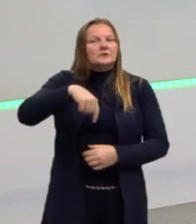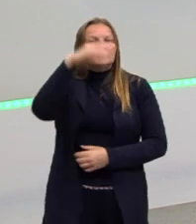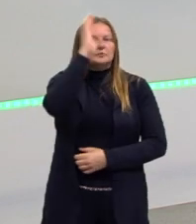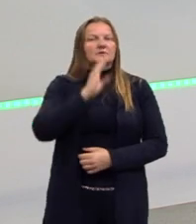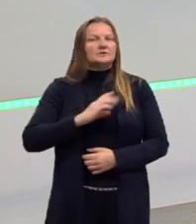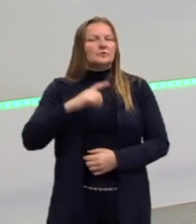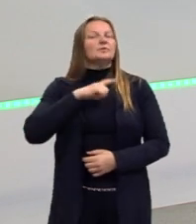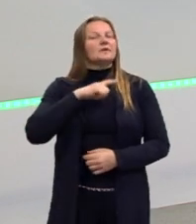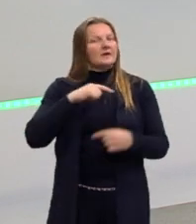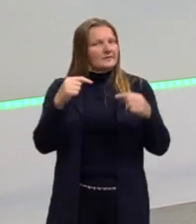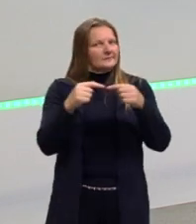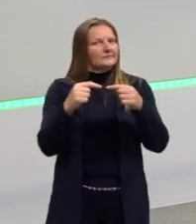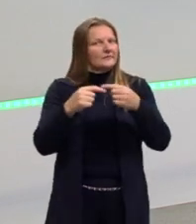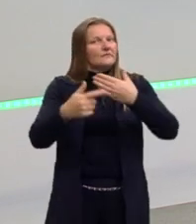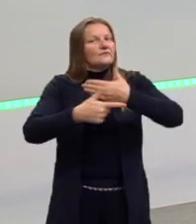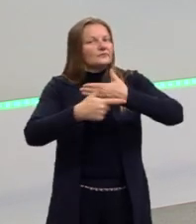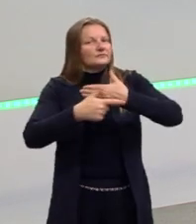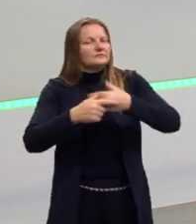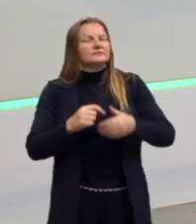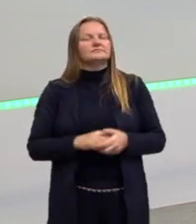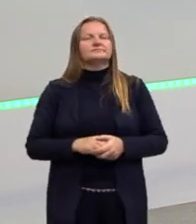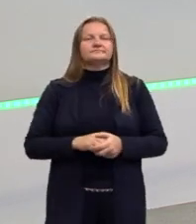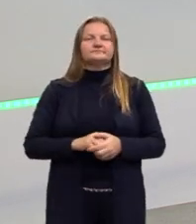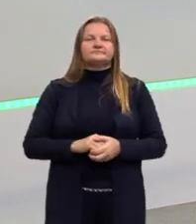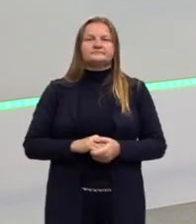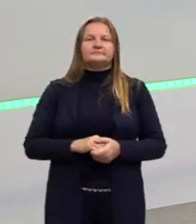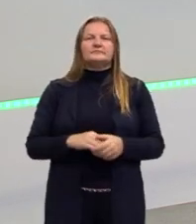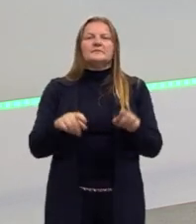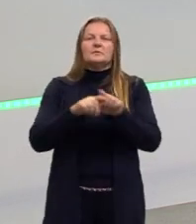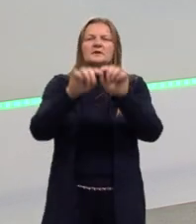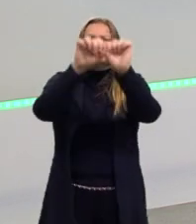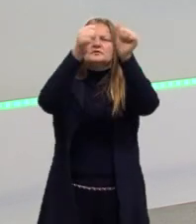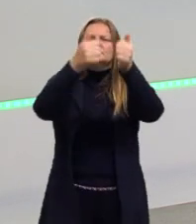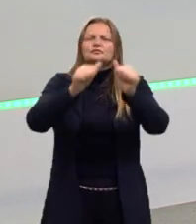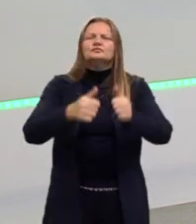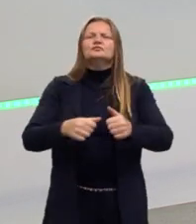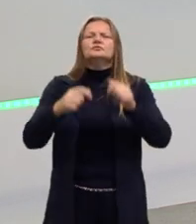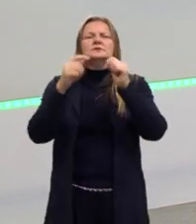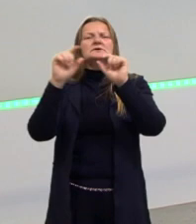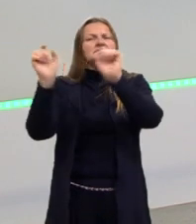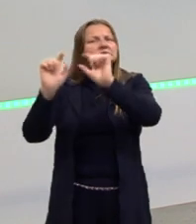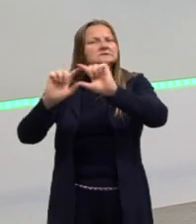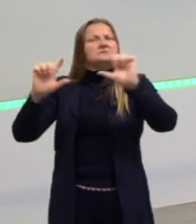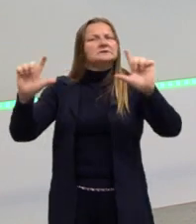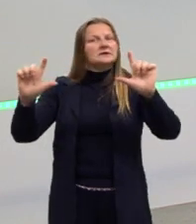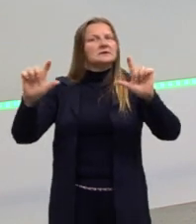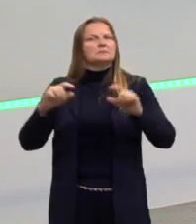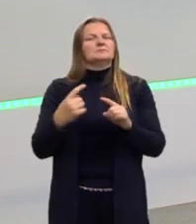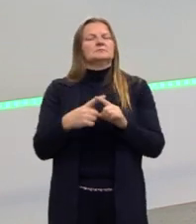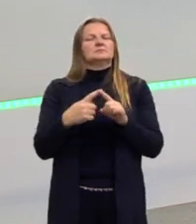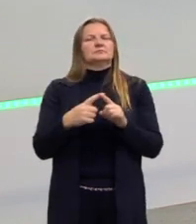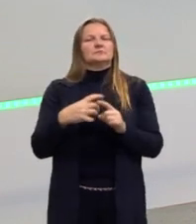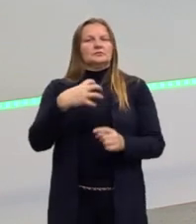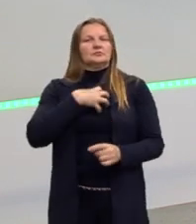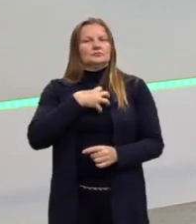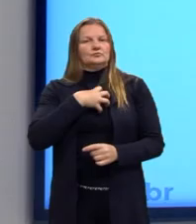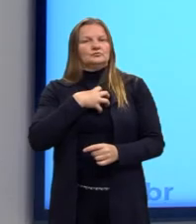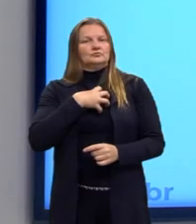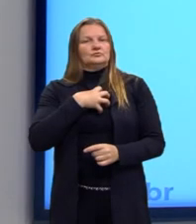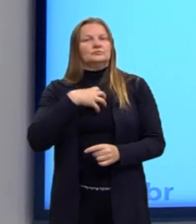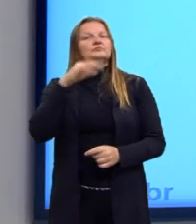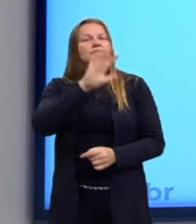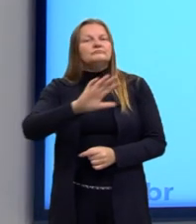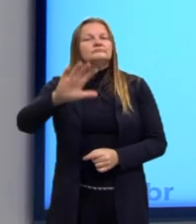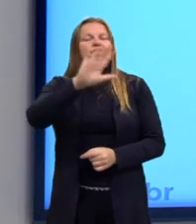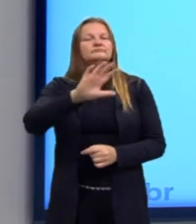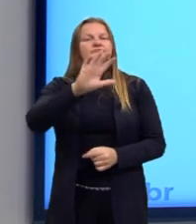fim. Assim como também as esculturas, como o cinema, como o teatro. Então, a arte pragmática ou utilitária é